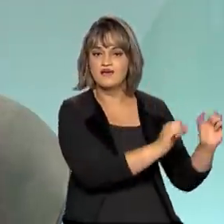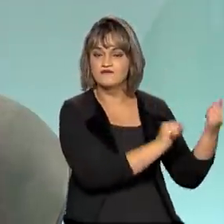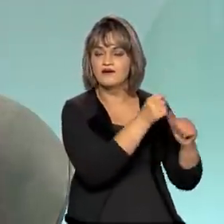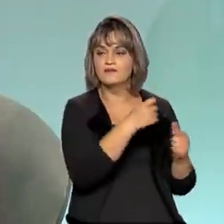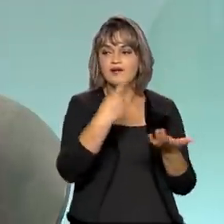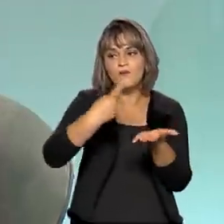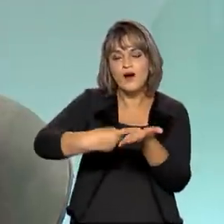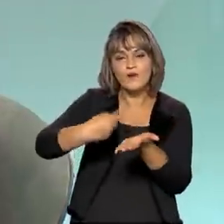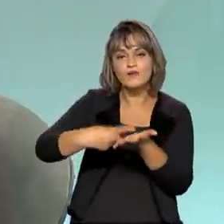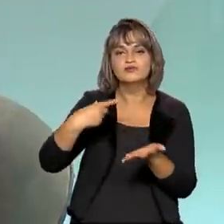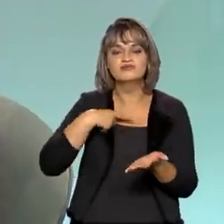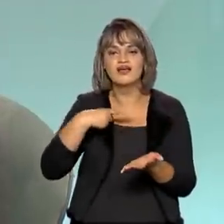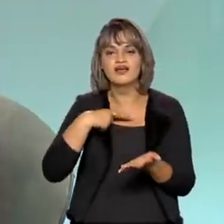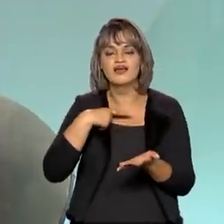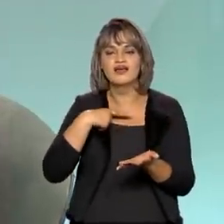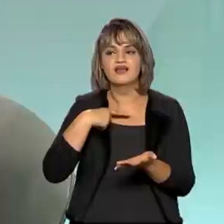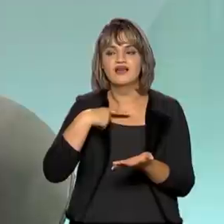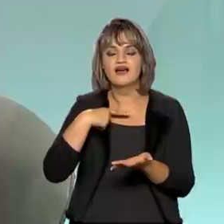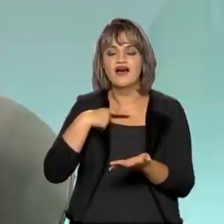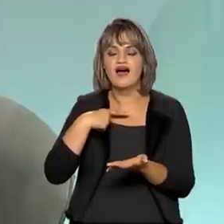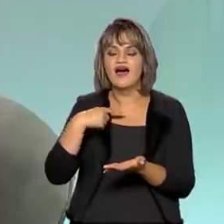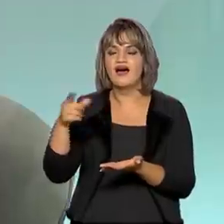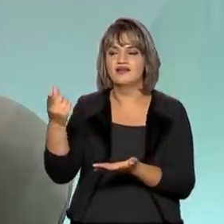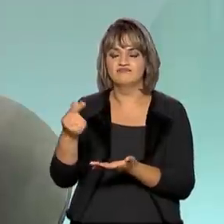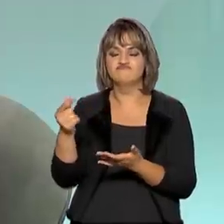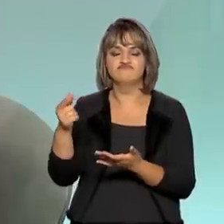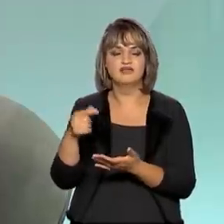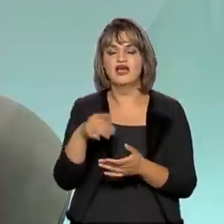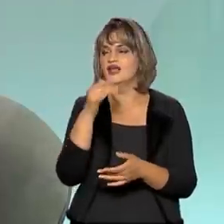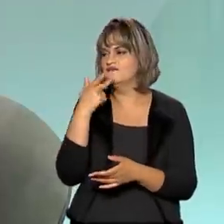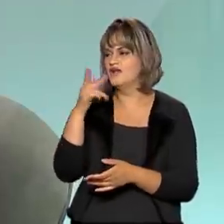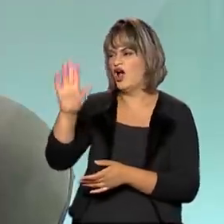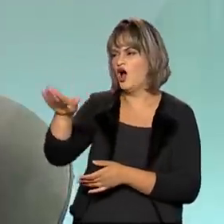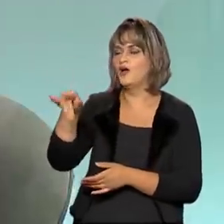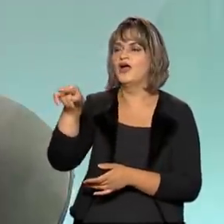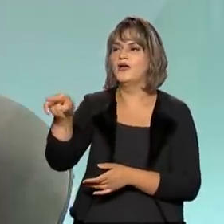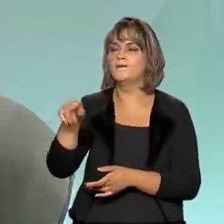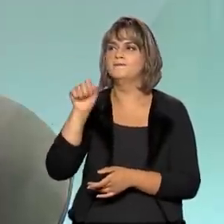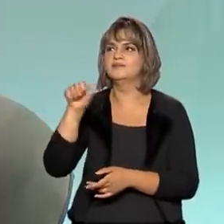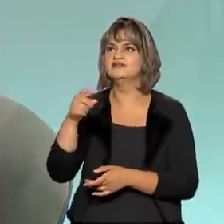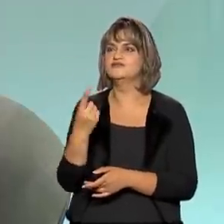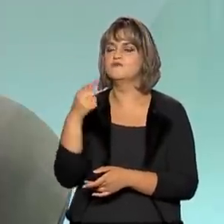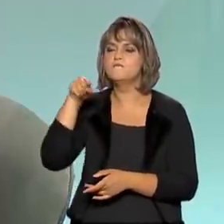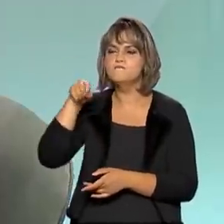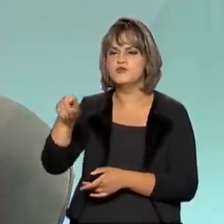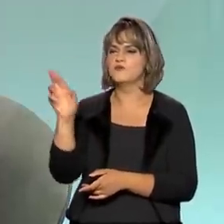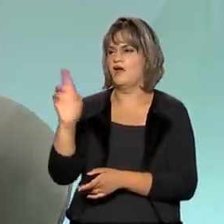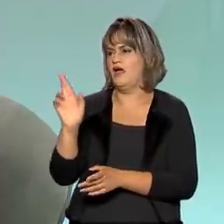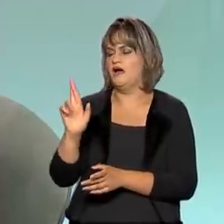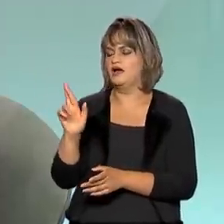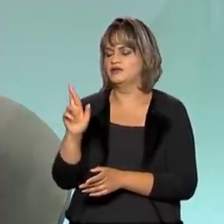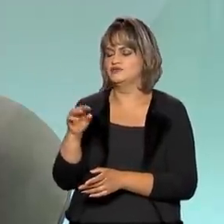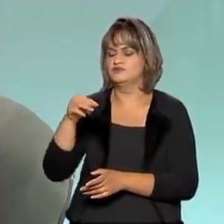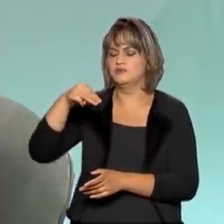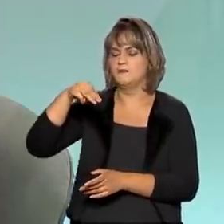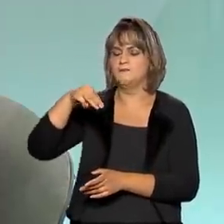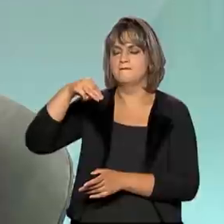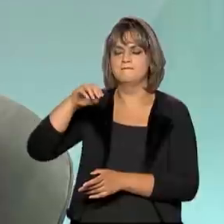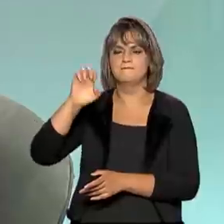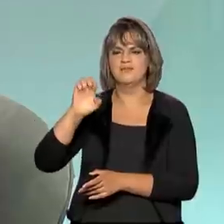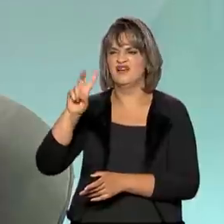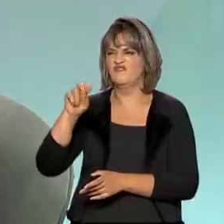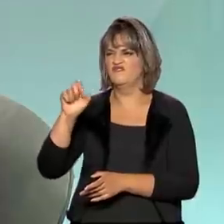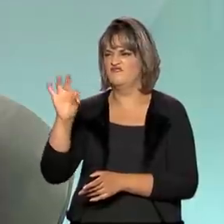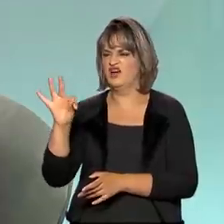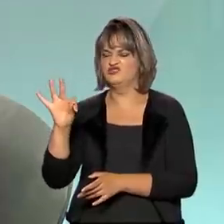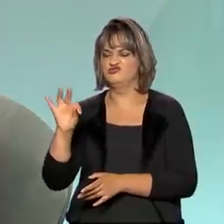isso, ele vai receber o valor que ele ofertou. Então, se ele disser, olha, é mil reais o megawatt-hora e foi interessante para o